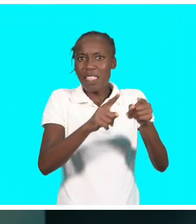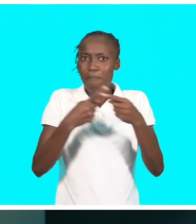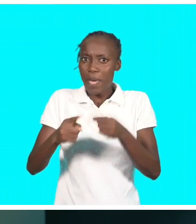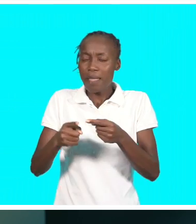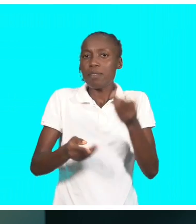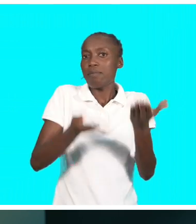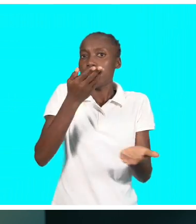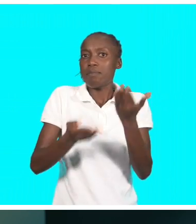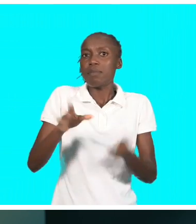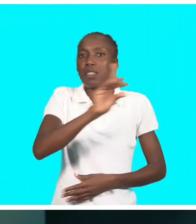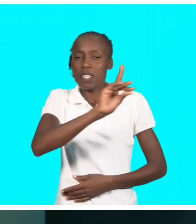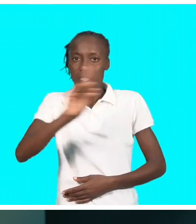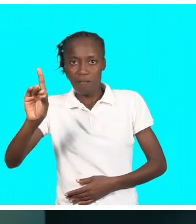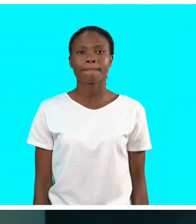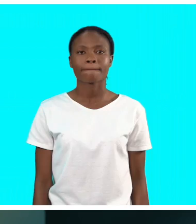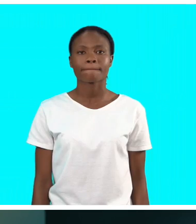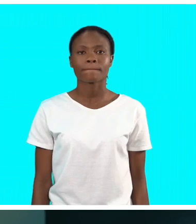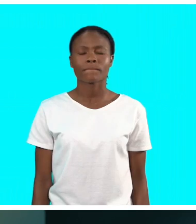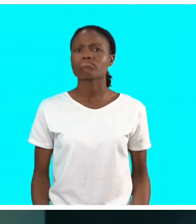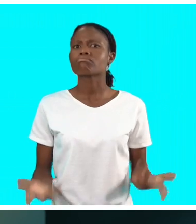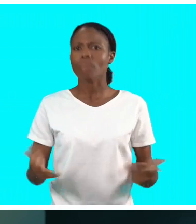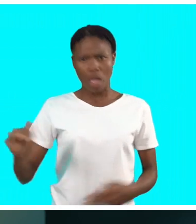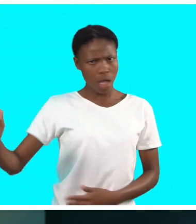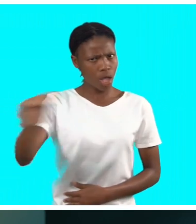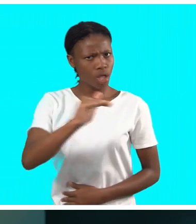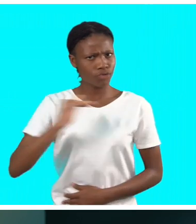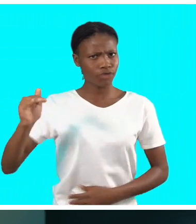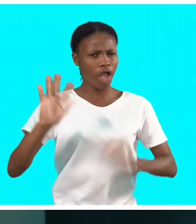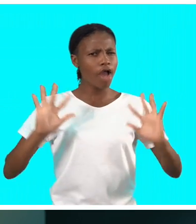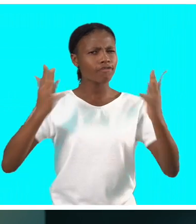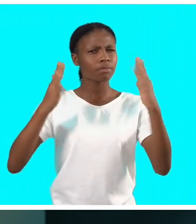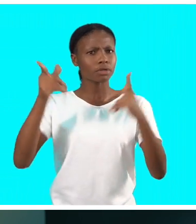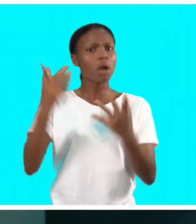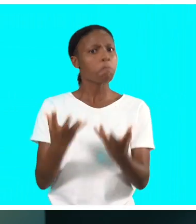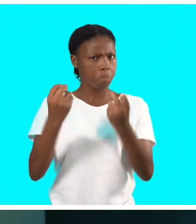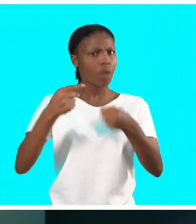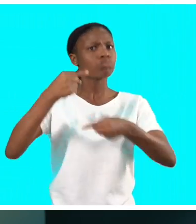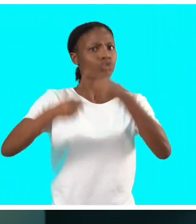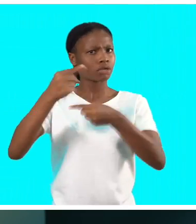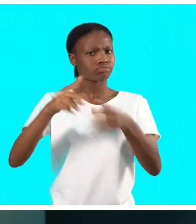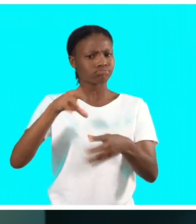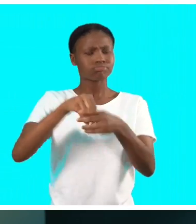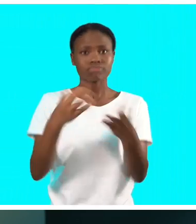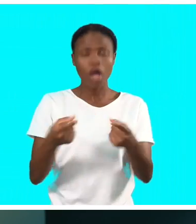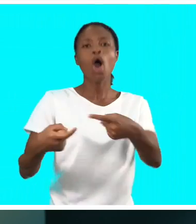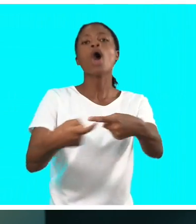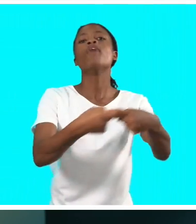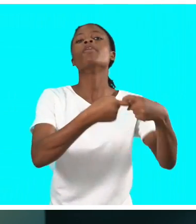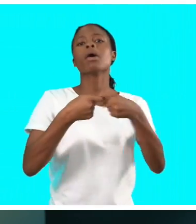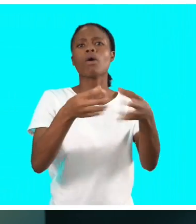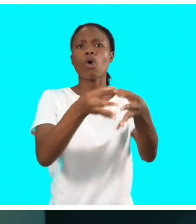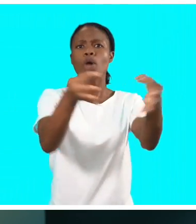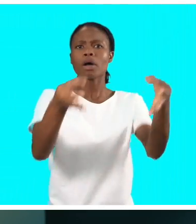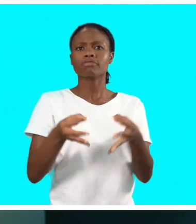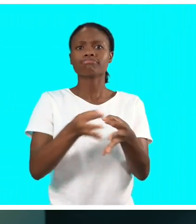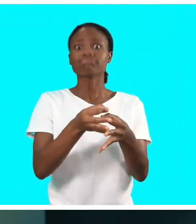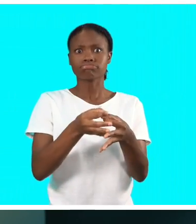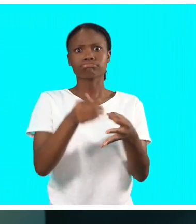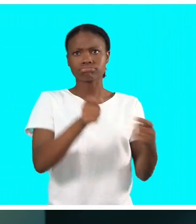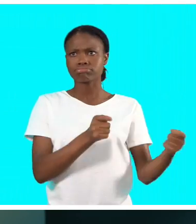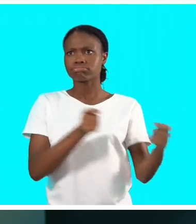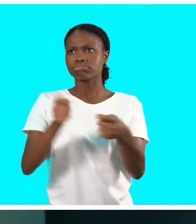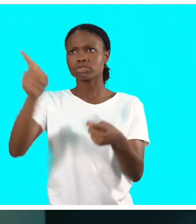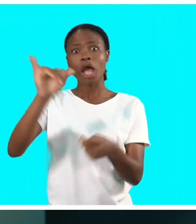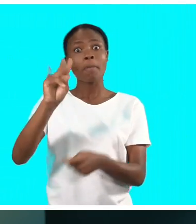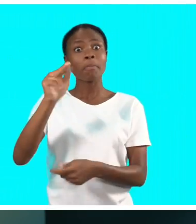uma prótese, dependendo do tipo de deficiência. O processo de candidatura para ser beneficiária pode começar no bairro onde a família reside,